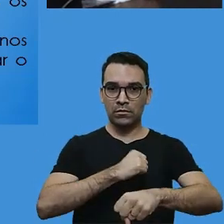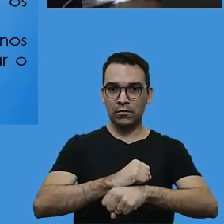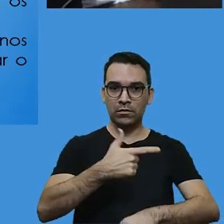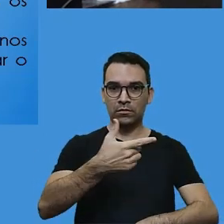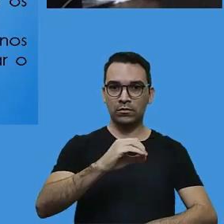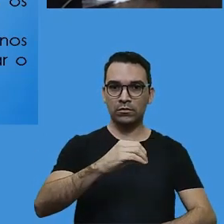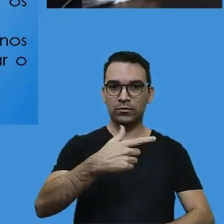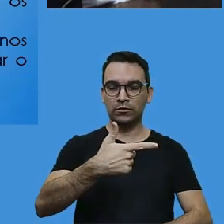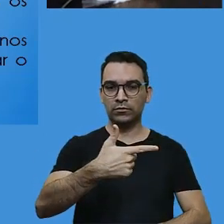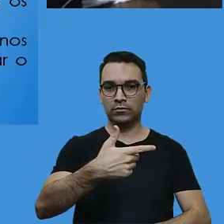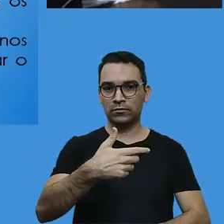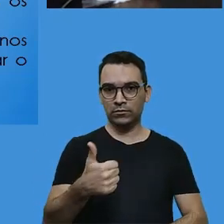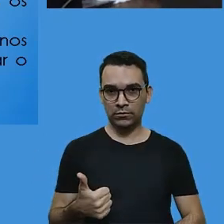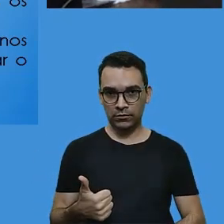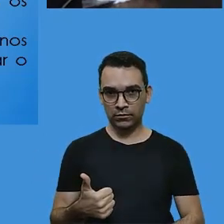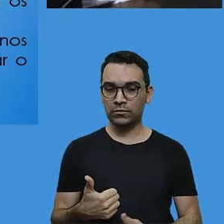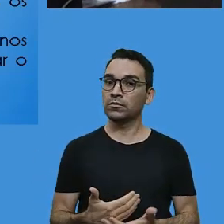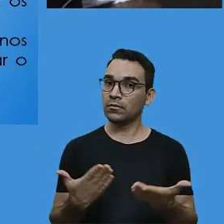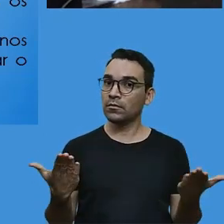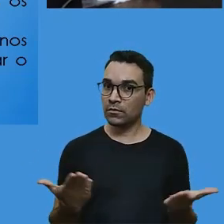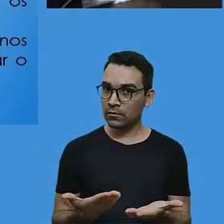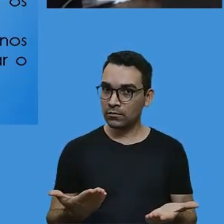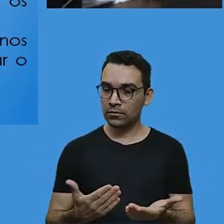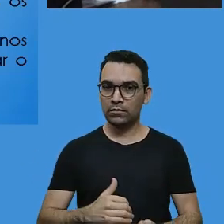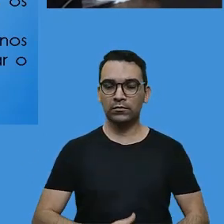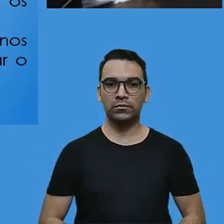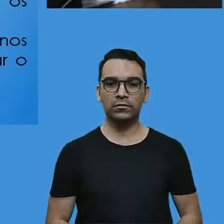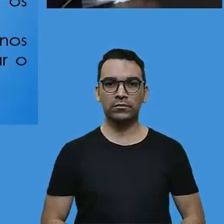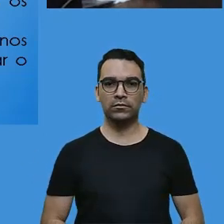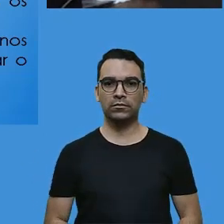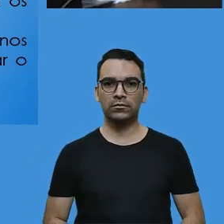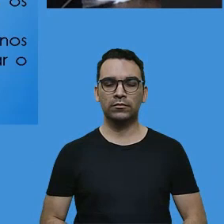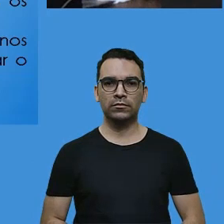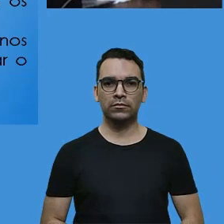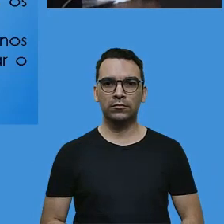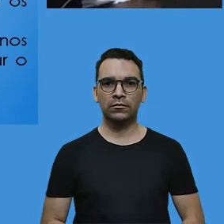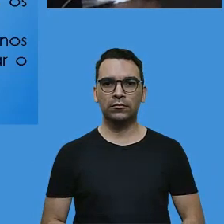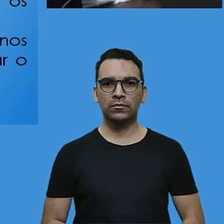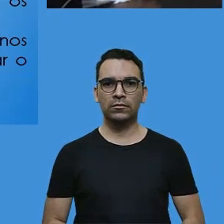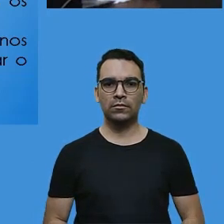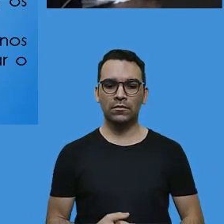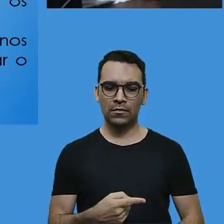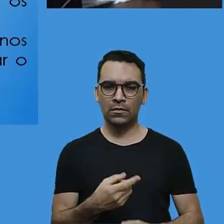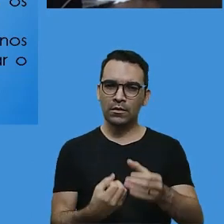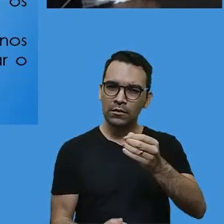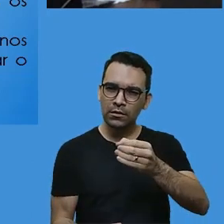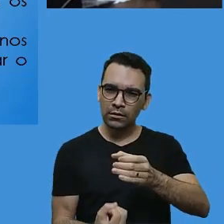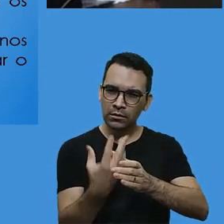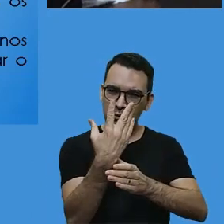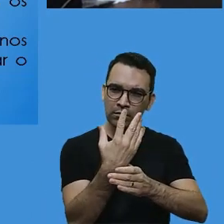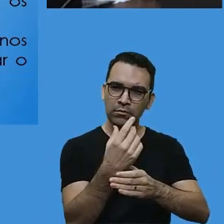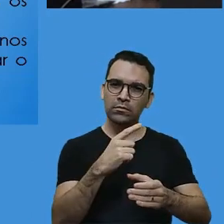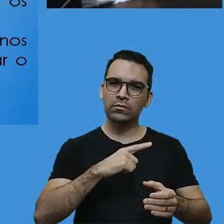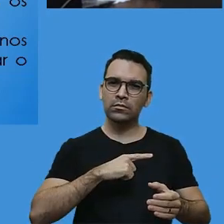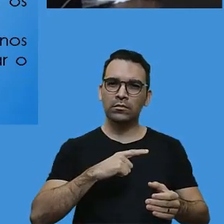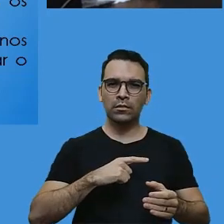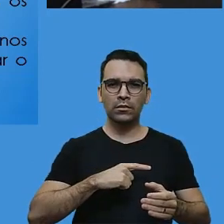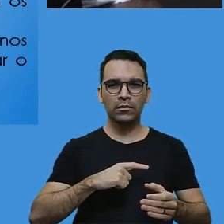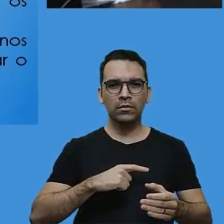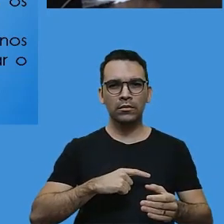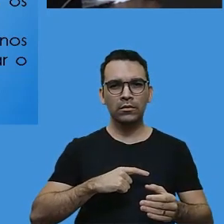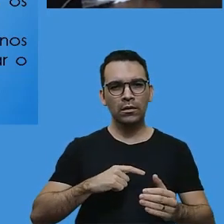2020 e 2021. Ele foi elaborado contemplando as habilidades